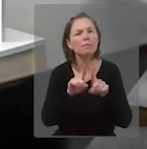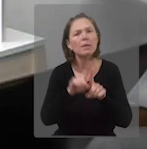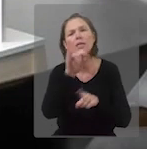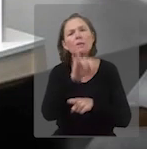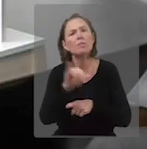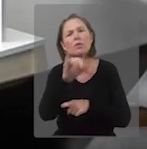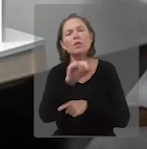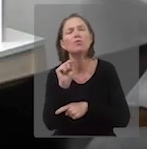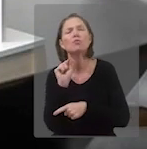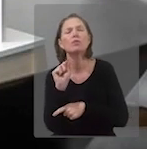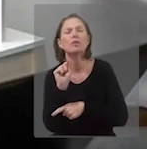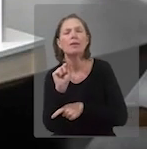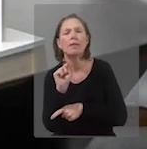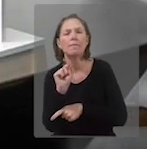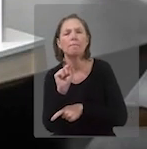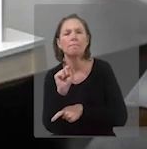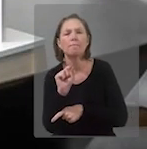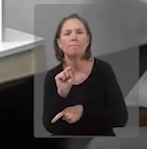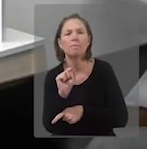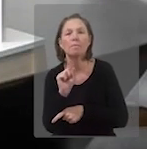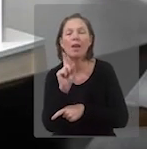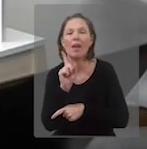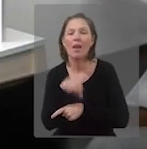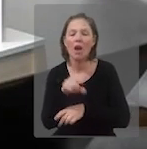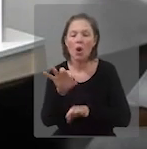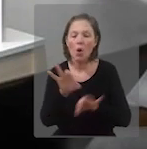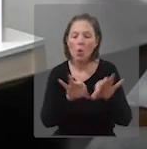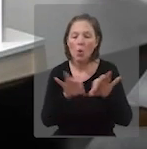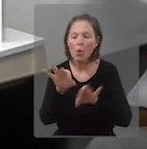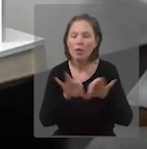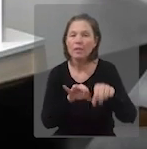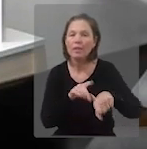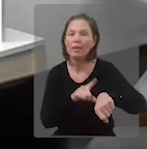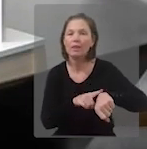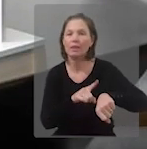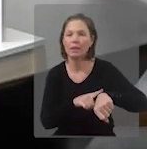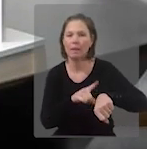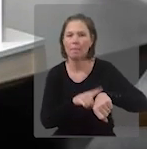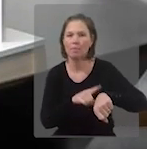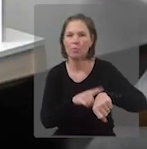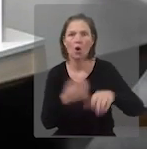O que mais a gente pode destacar, talvez, seja um dos pilares aí, que é a questão da gestão de tempo.